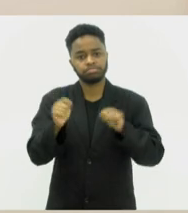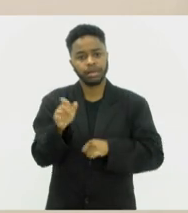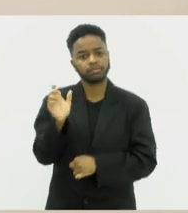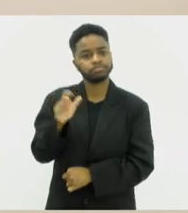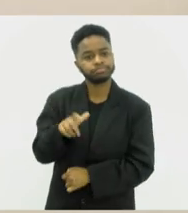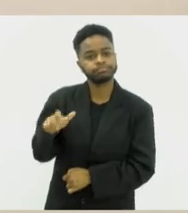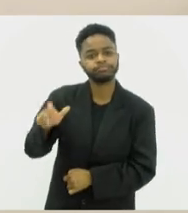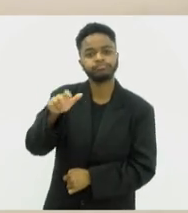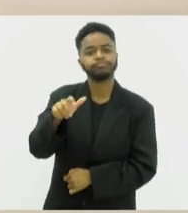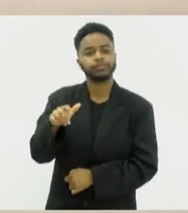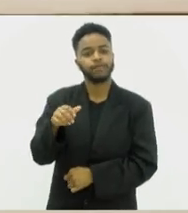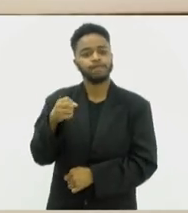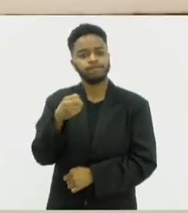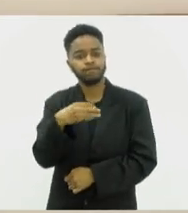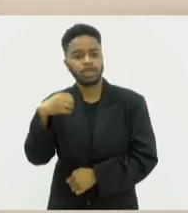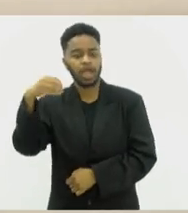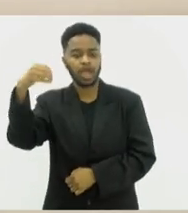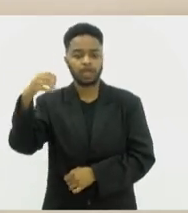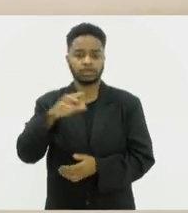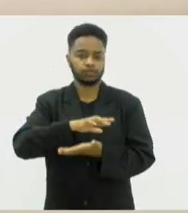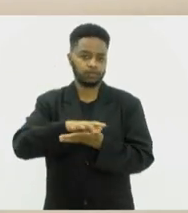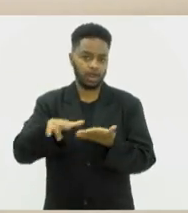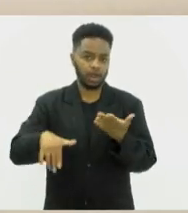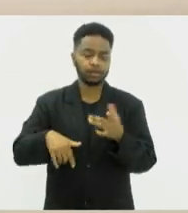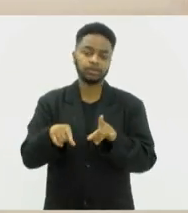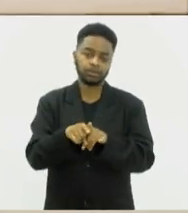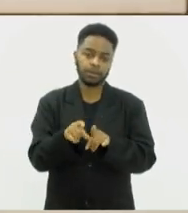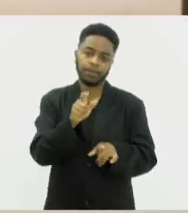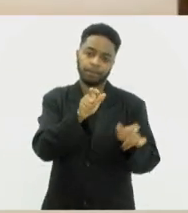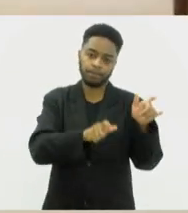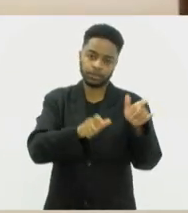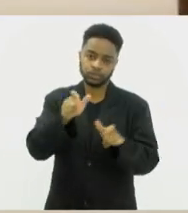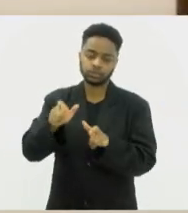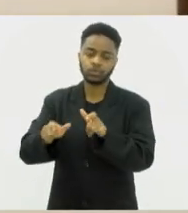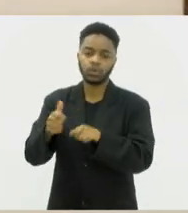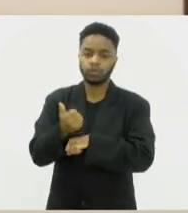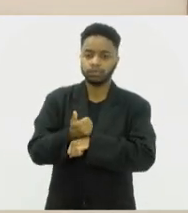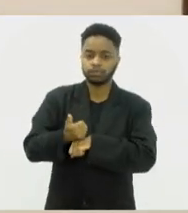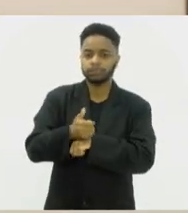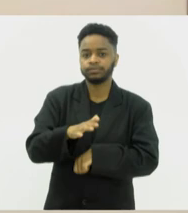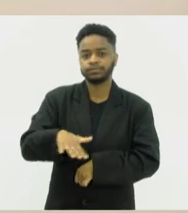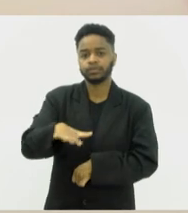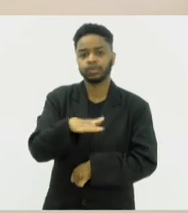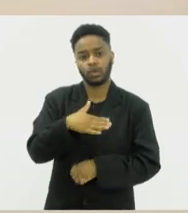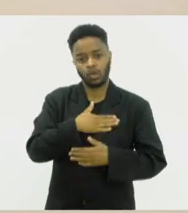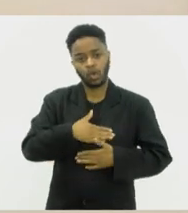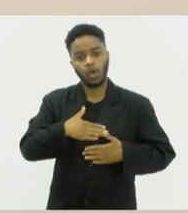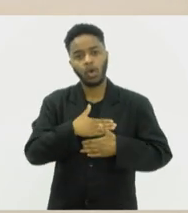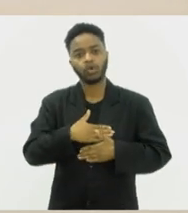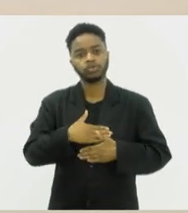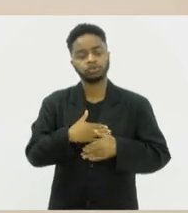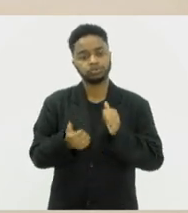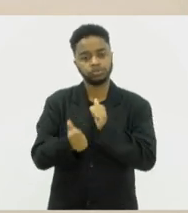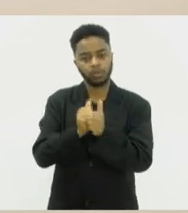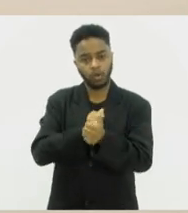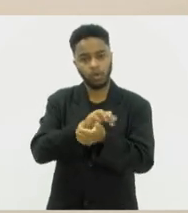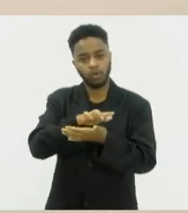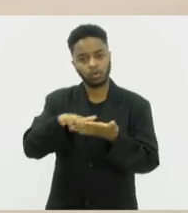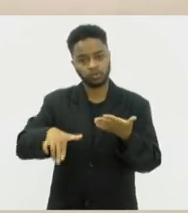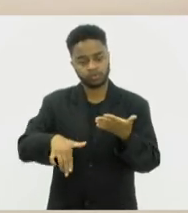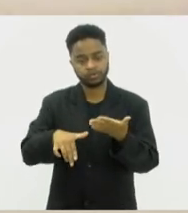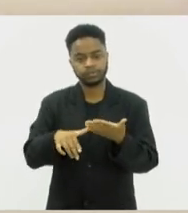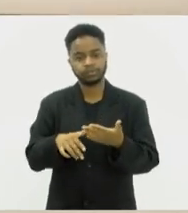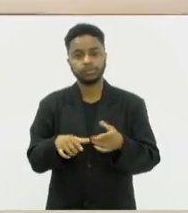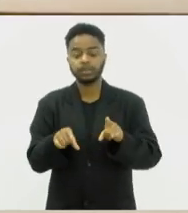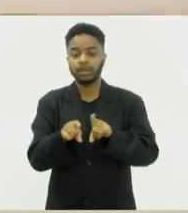trekking, para tanto para as pessoas que são profissionais, que gostam desse tipo de esporte, lazer,